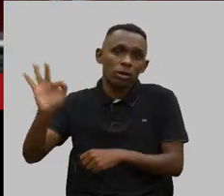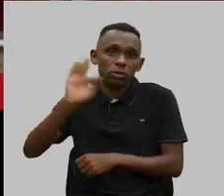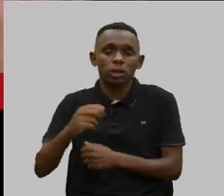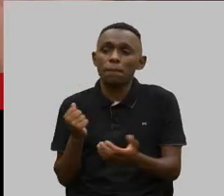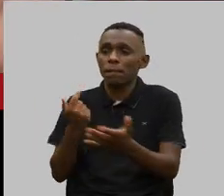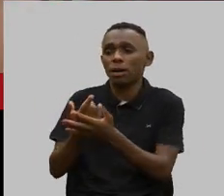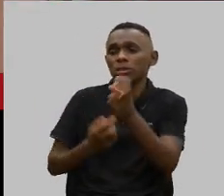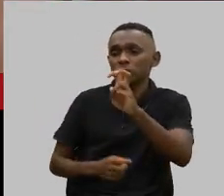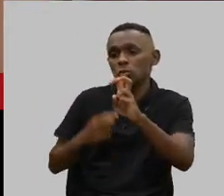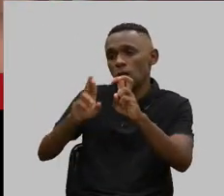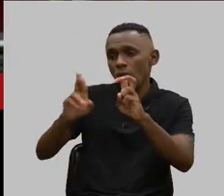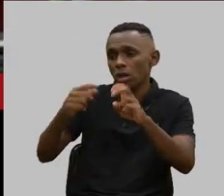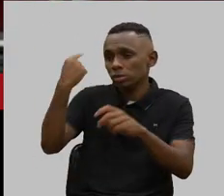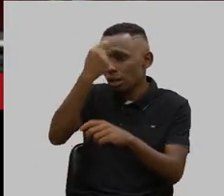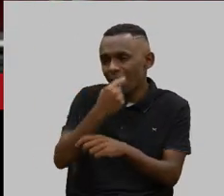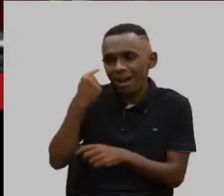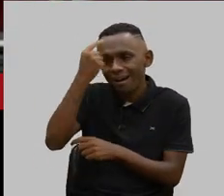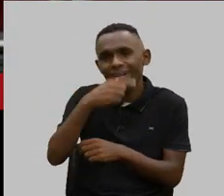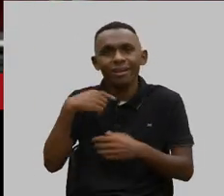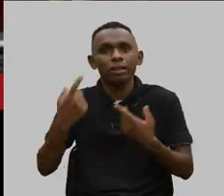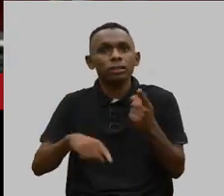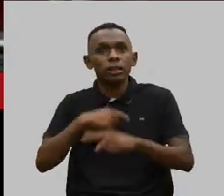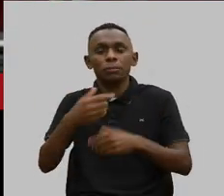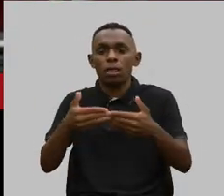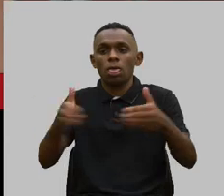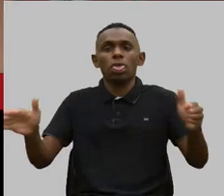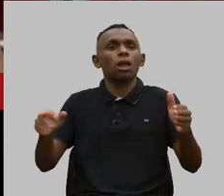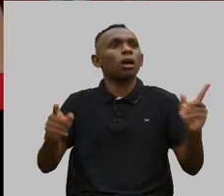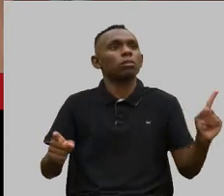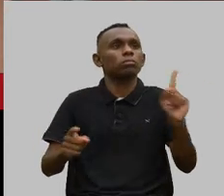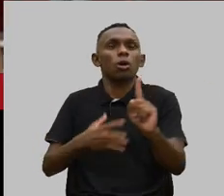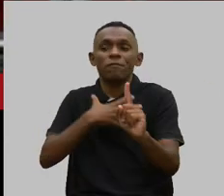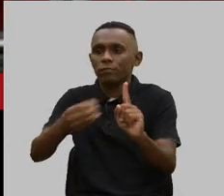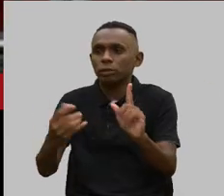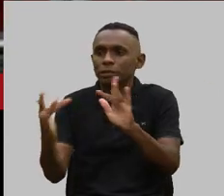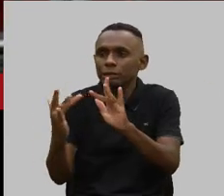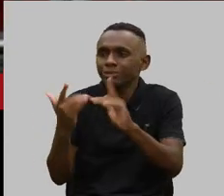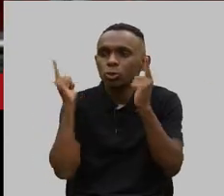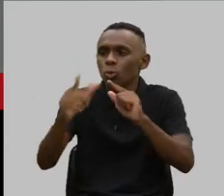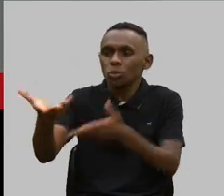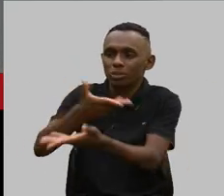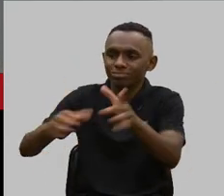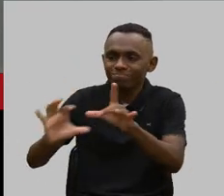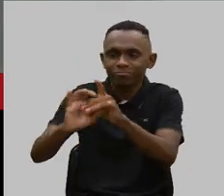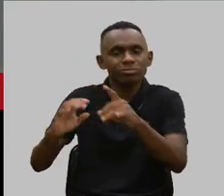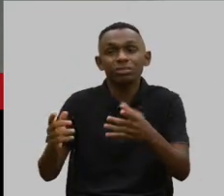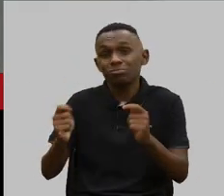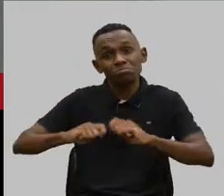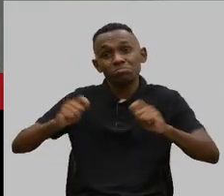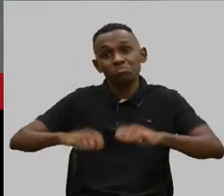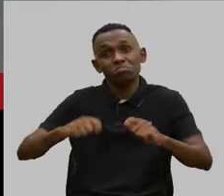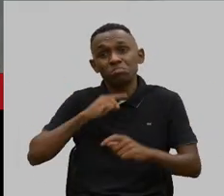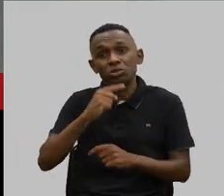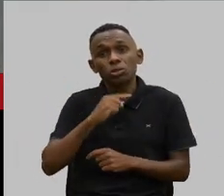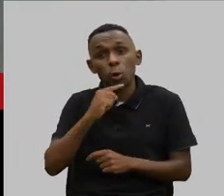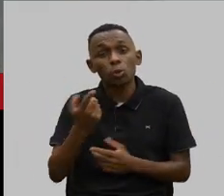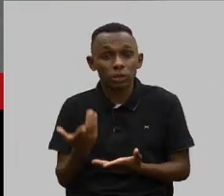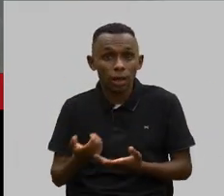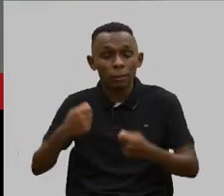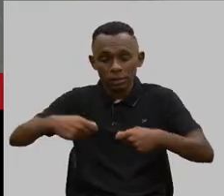para ele, e, na hora que ele fica bonzinho, ele vai lá e abre a clínica dele. não adianta, gente. Isso tem que ser visto e tem que ser